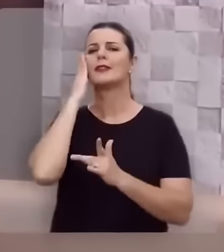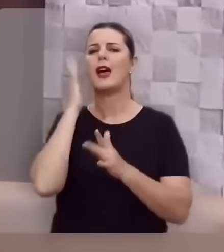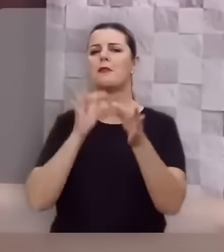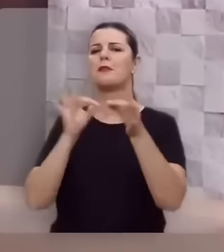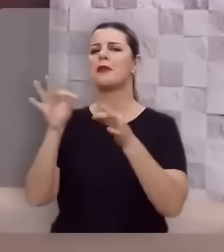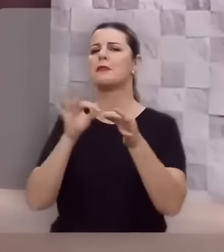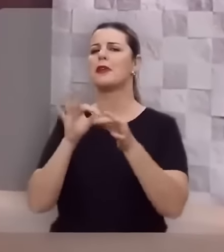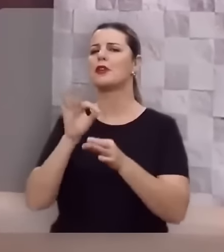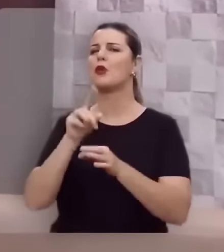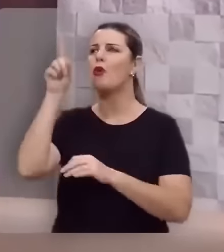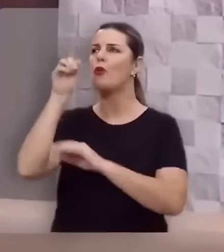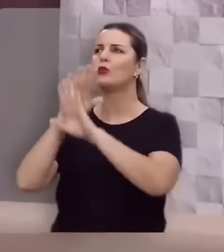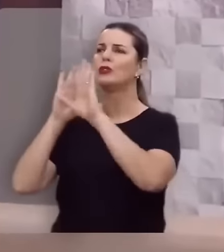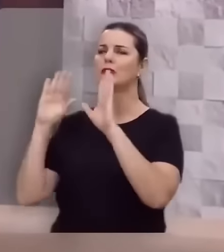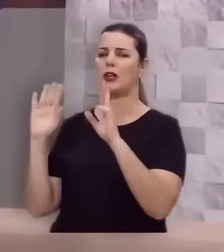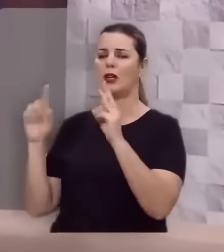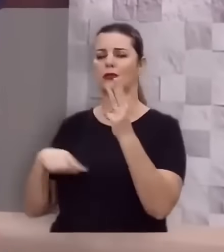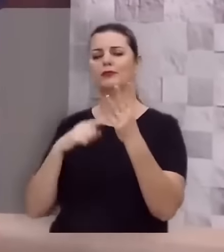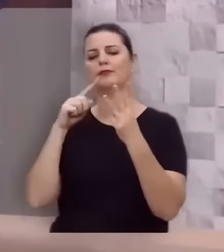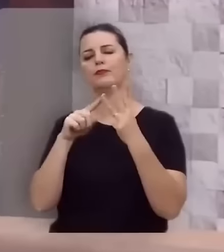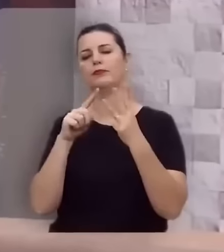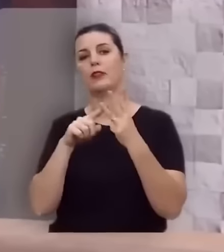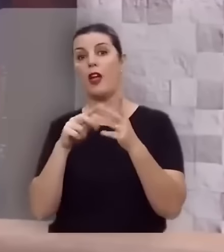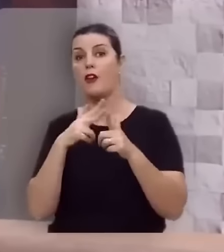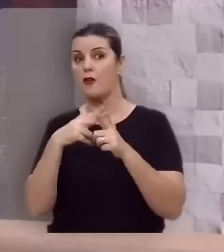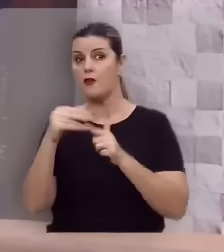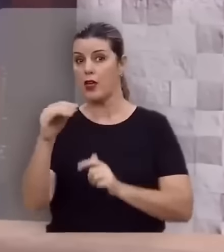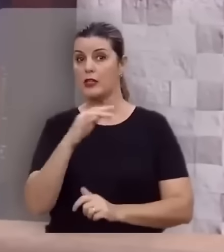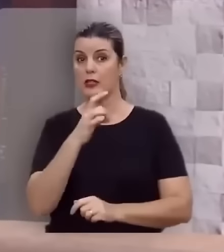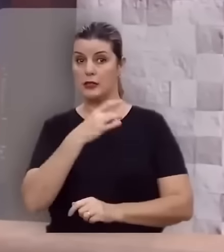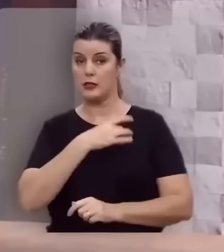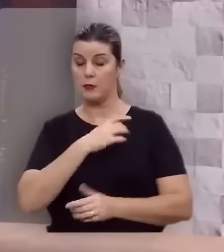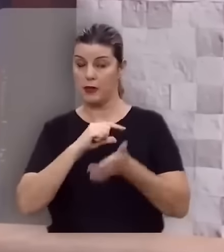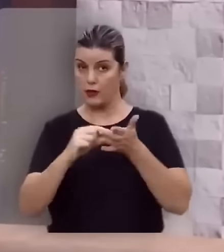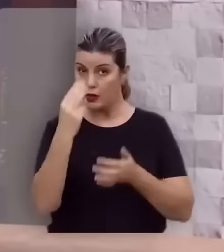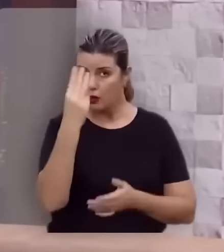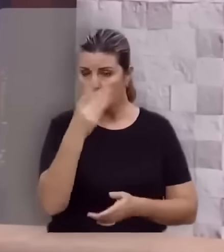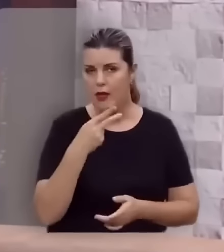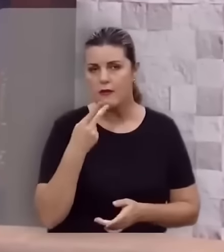preparou para você o céu. Terceiro, você vence o medo.